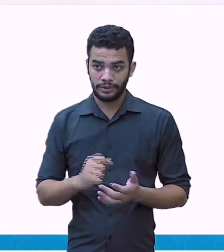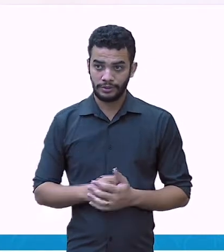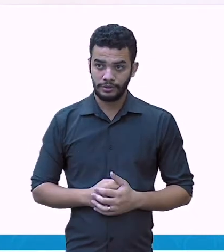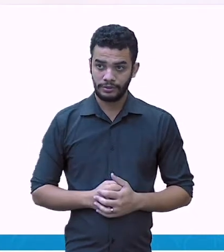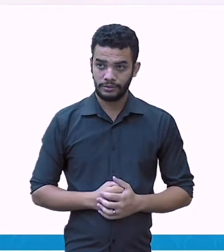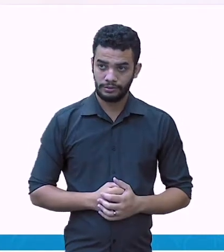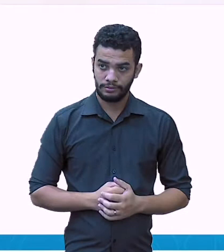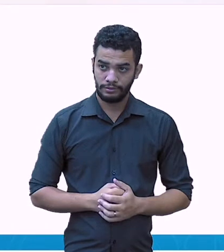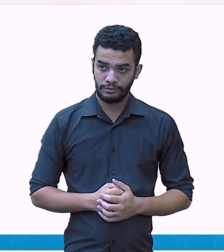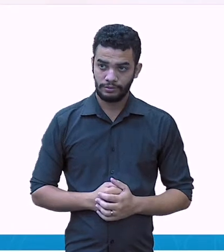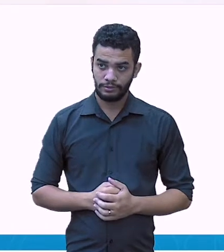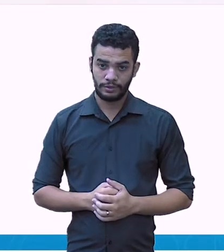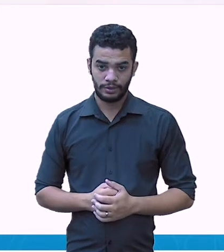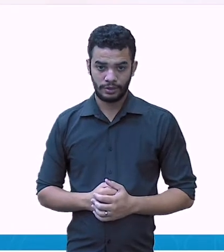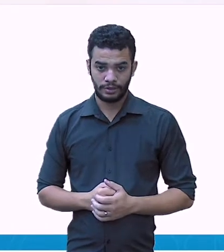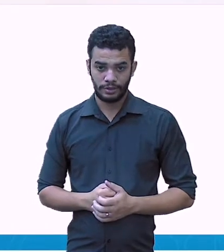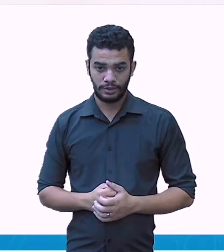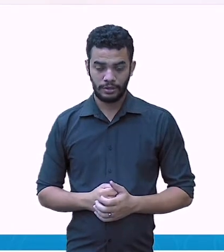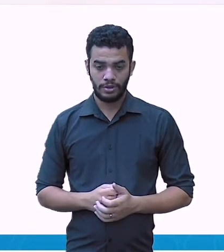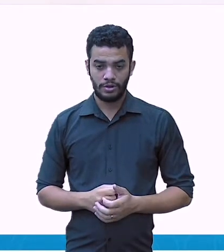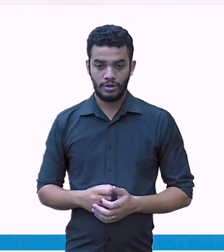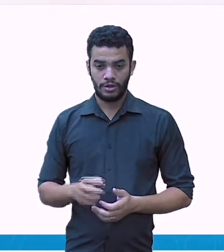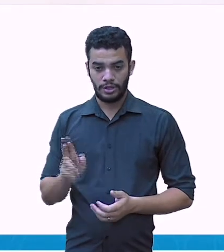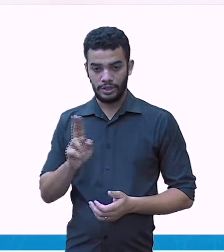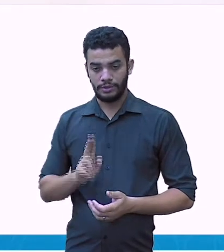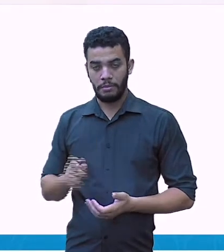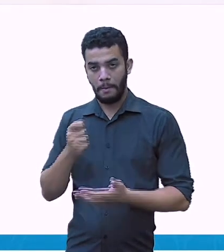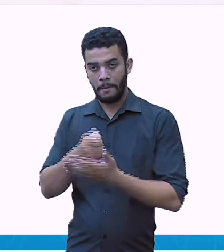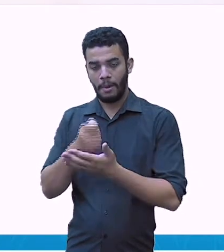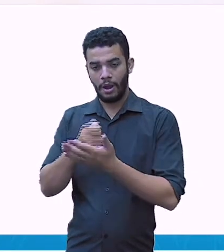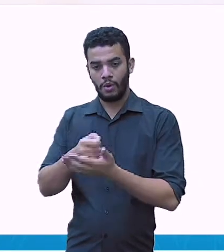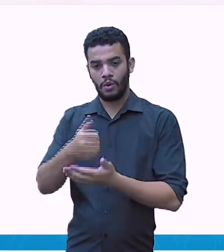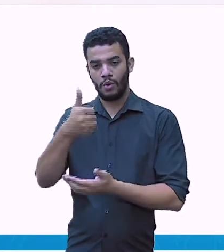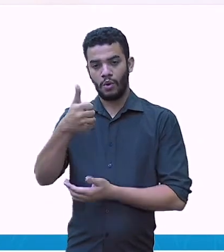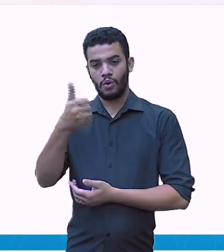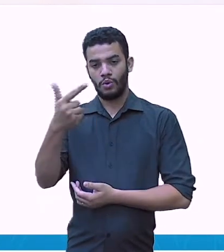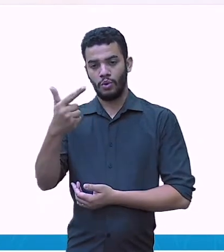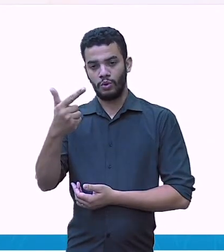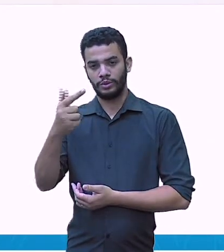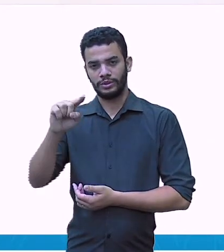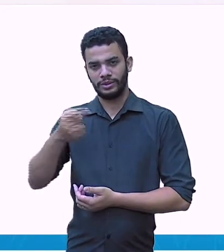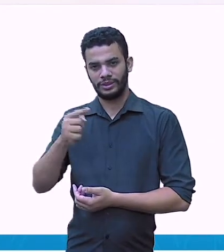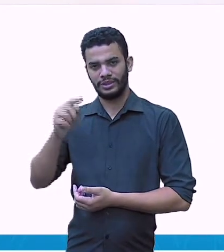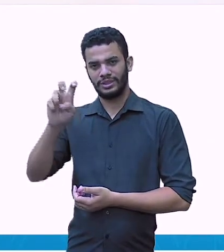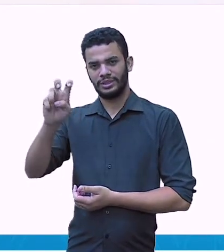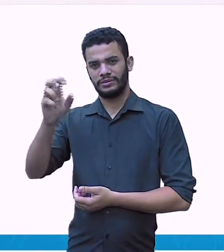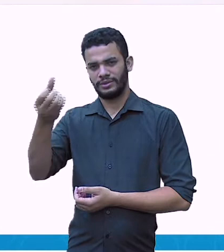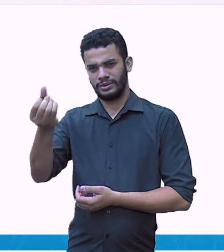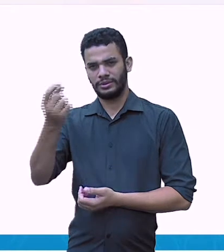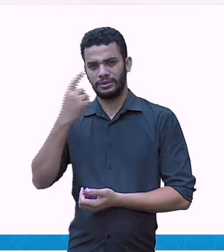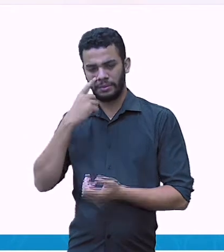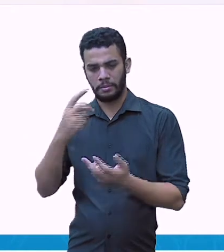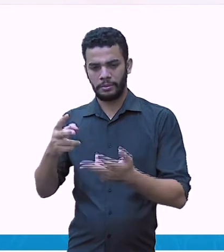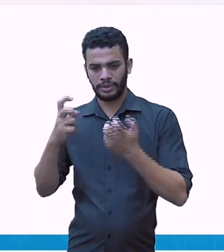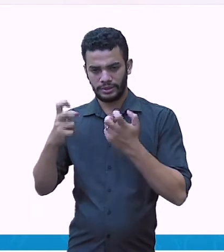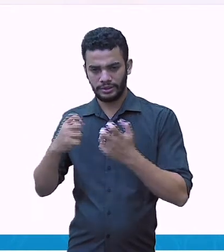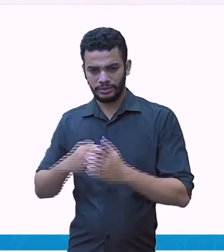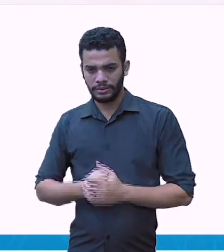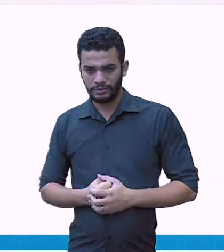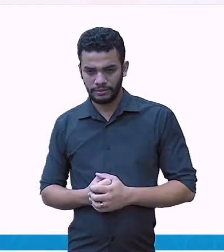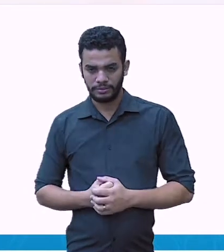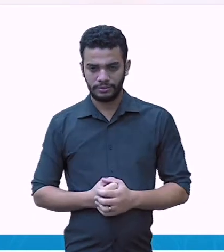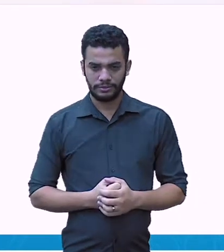ele gastou esse valor aqui, olha, foi o que nós vimos. Ana, então Daniel,